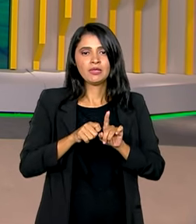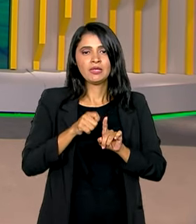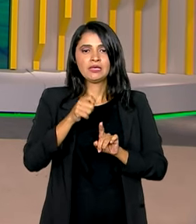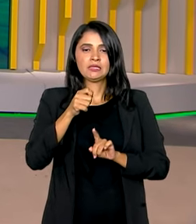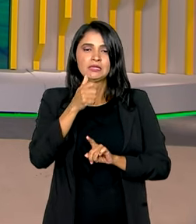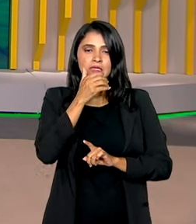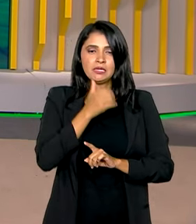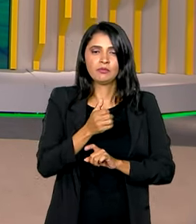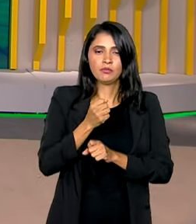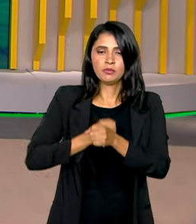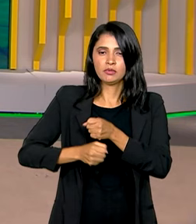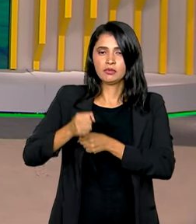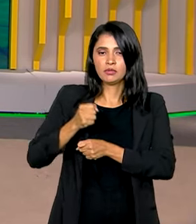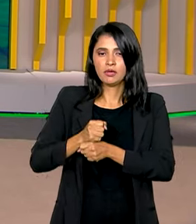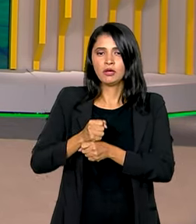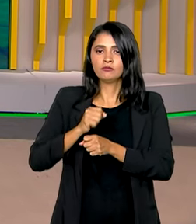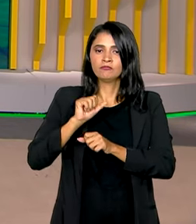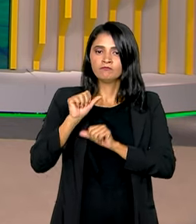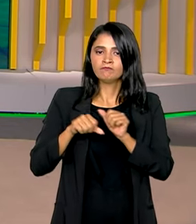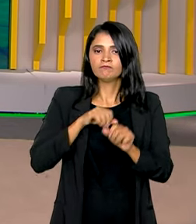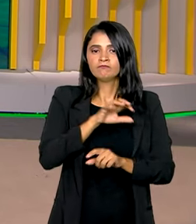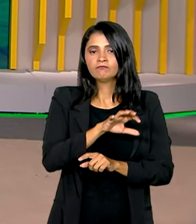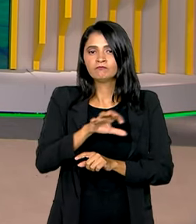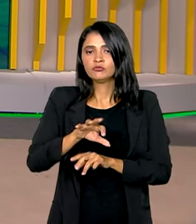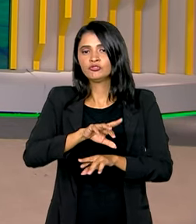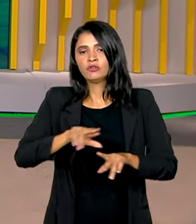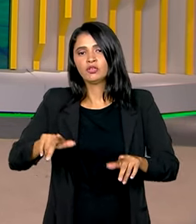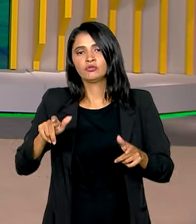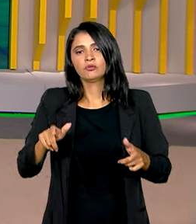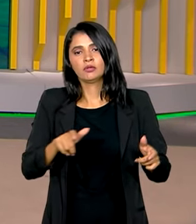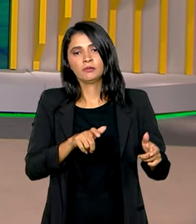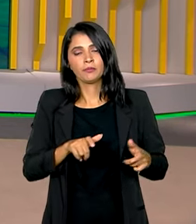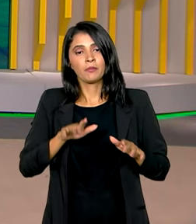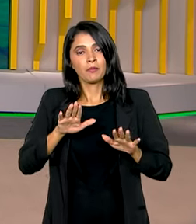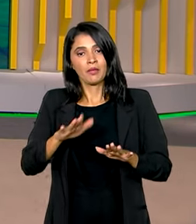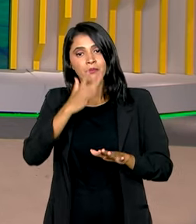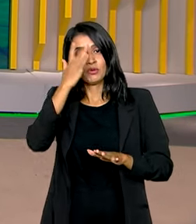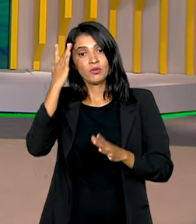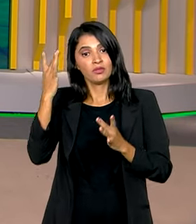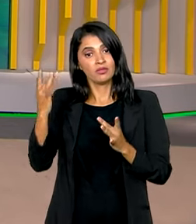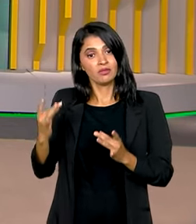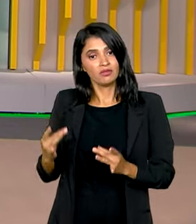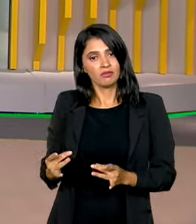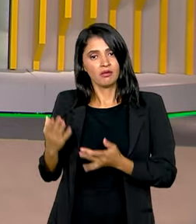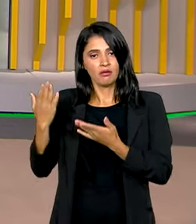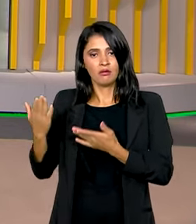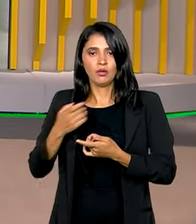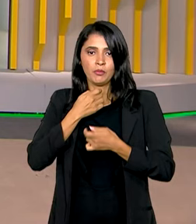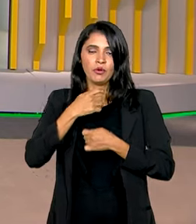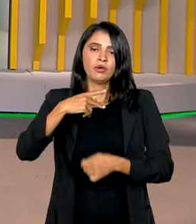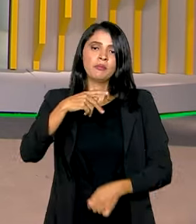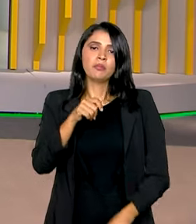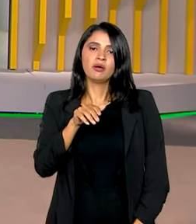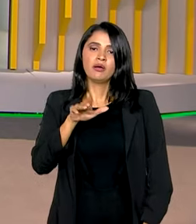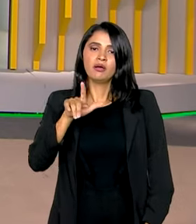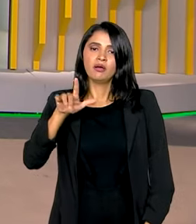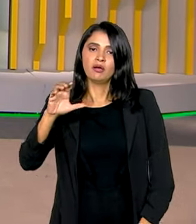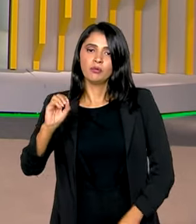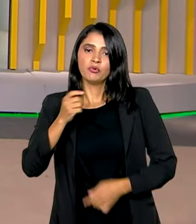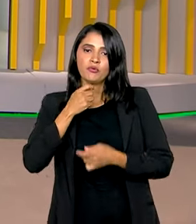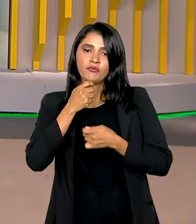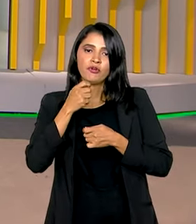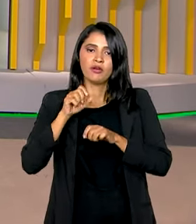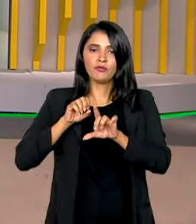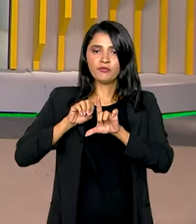ano passado, impactando diferentes segmentos do setor. Mas quem tem os detalhes pra gente é o repórter Pablo Mundim, que